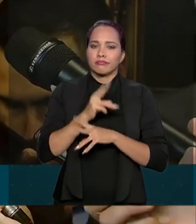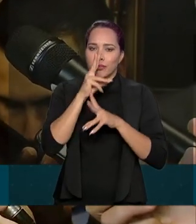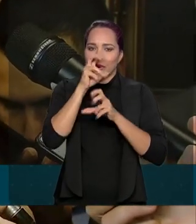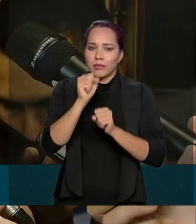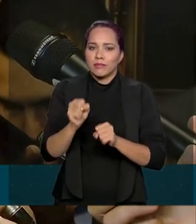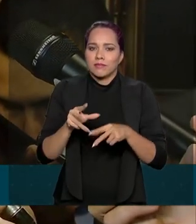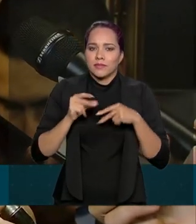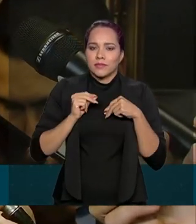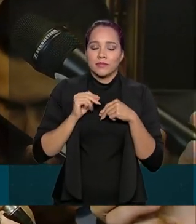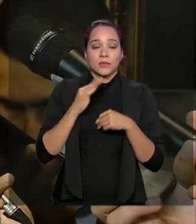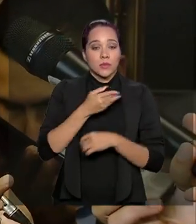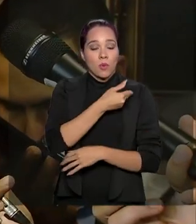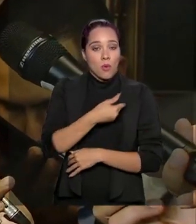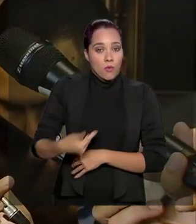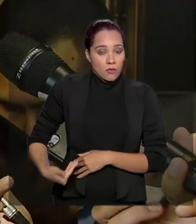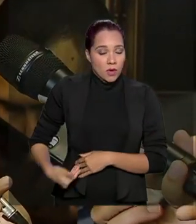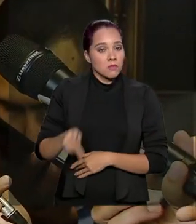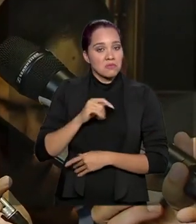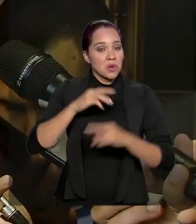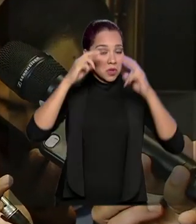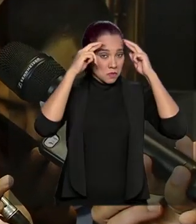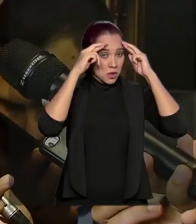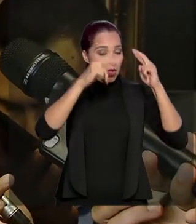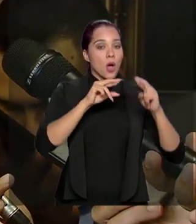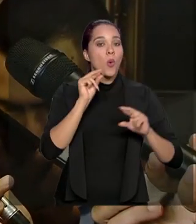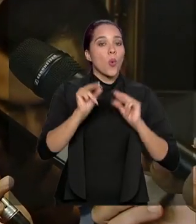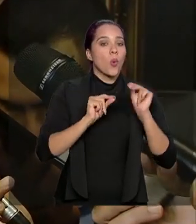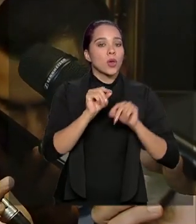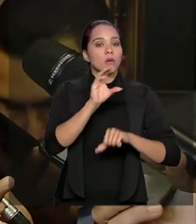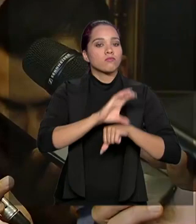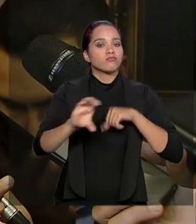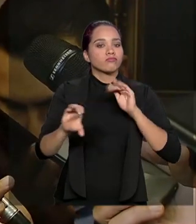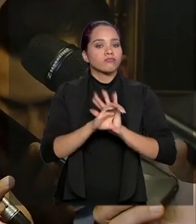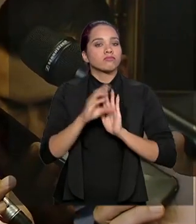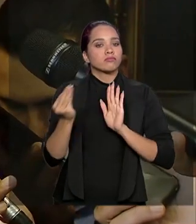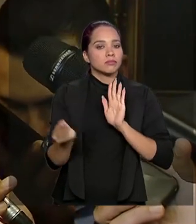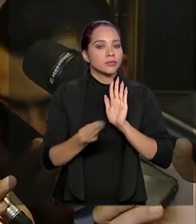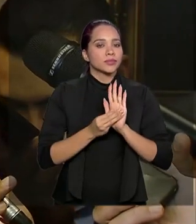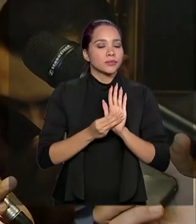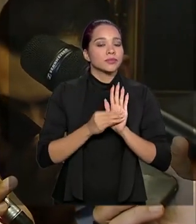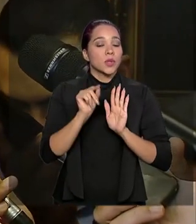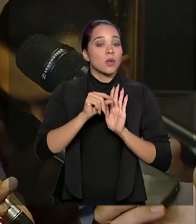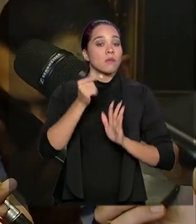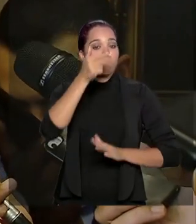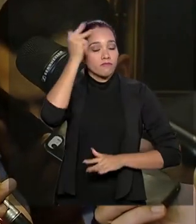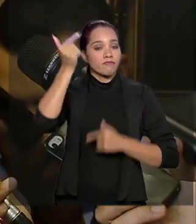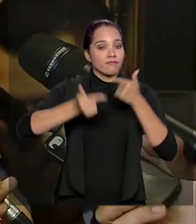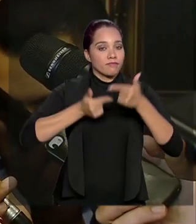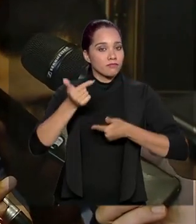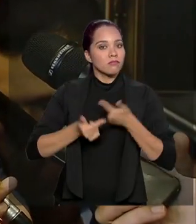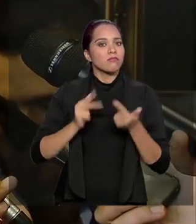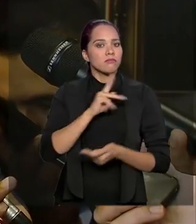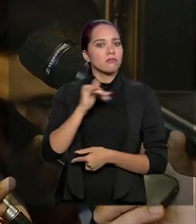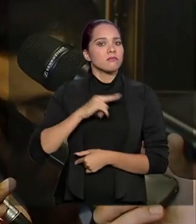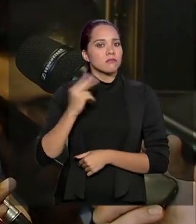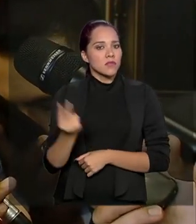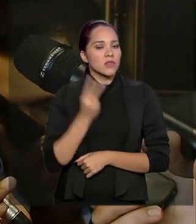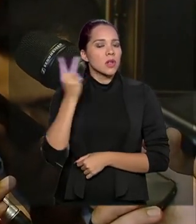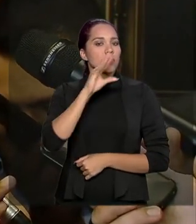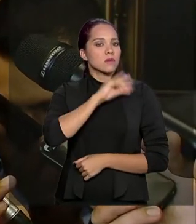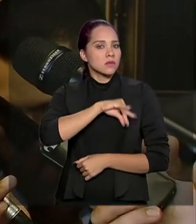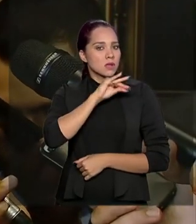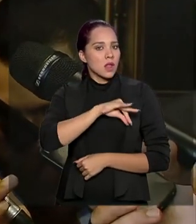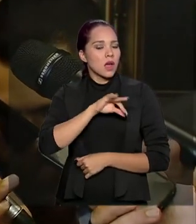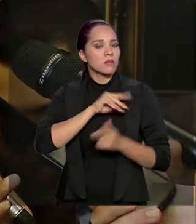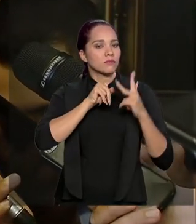o governo respeitará o que a Constituição determina e o trabalhador terá o valor do salário mínimo